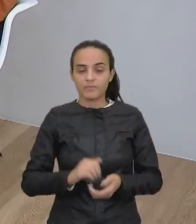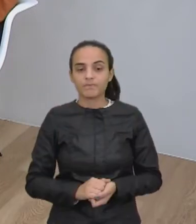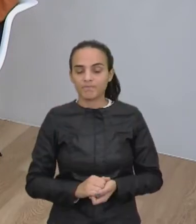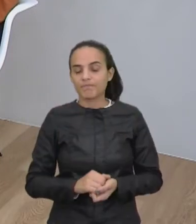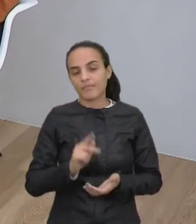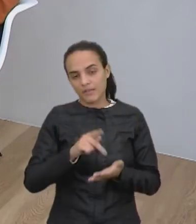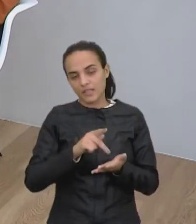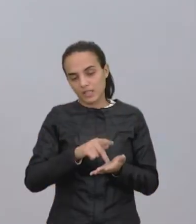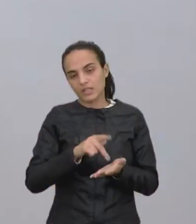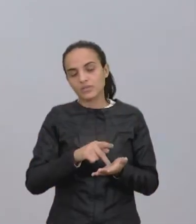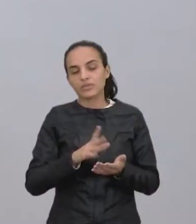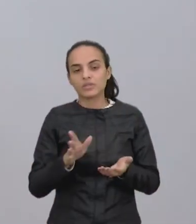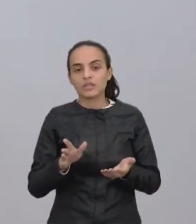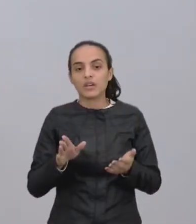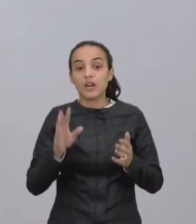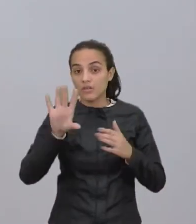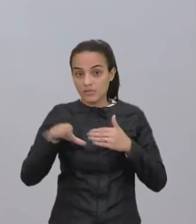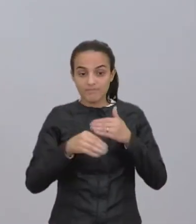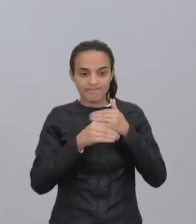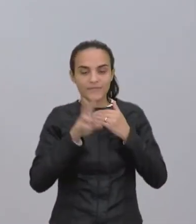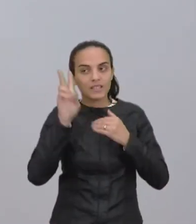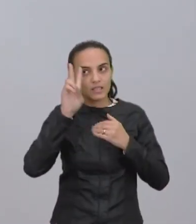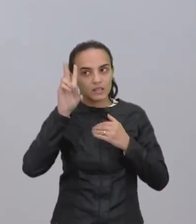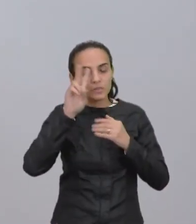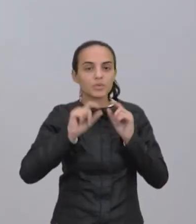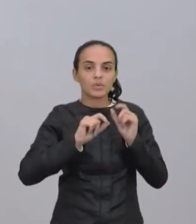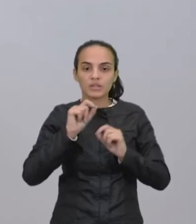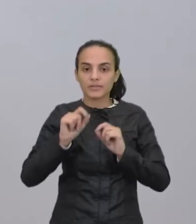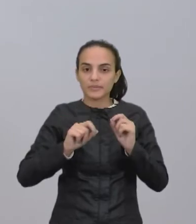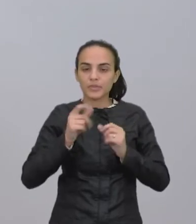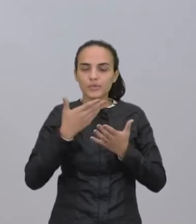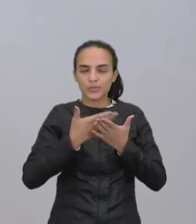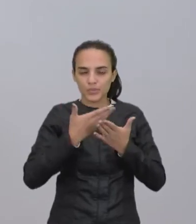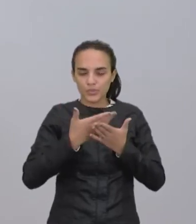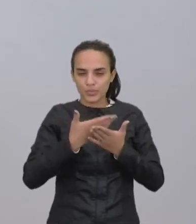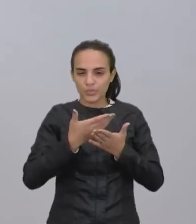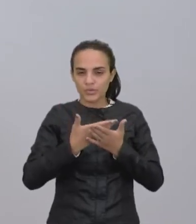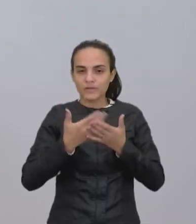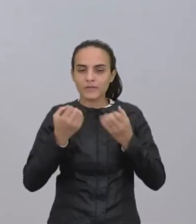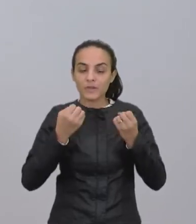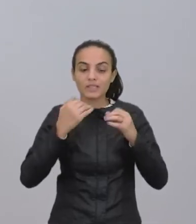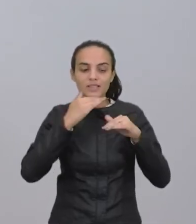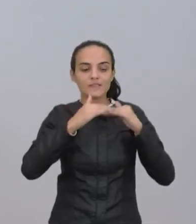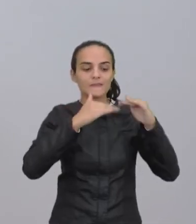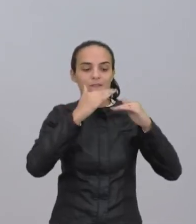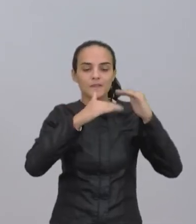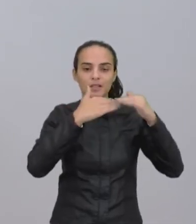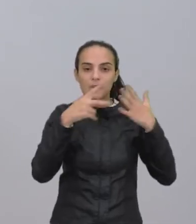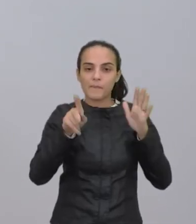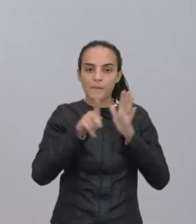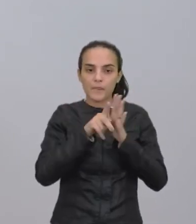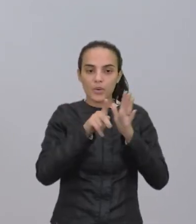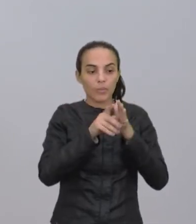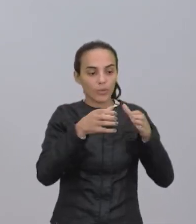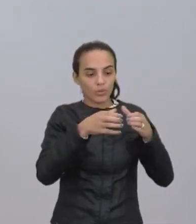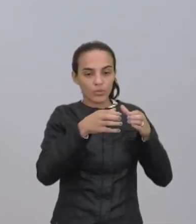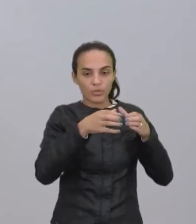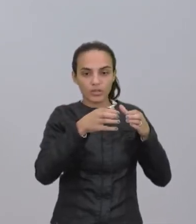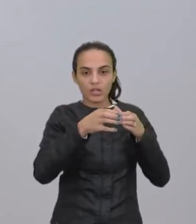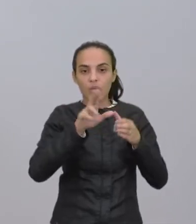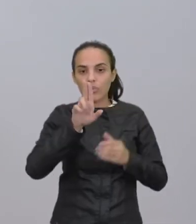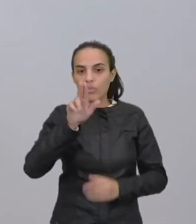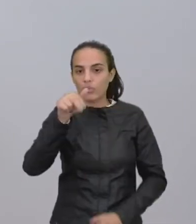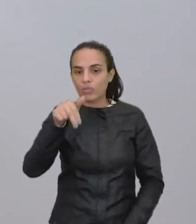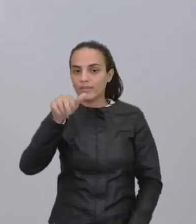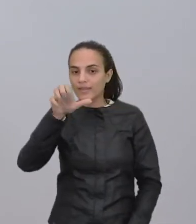é verdade, e a sua colocação me fez lembrar justamente de um estudo que foi desenvolvido pelo pessoal da Unesp